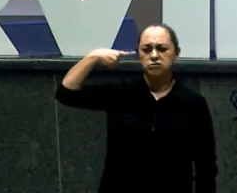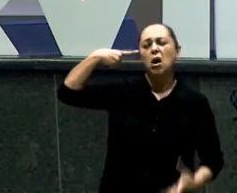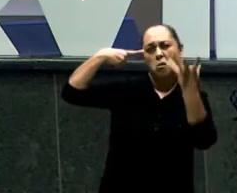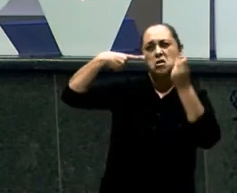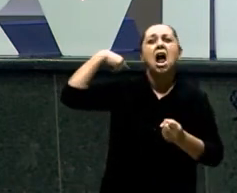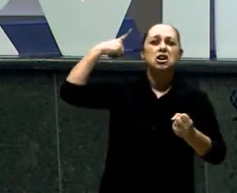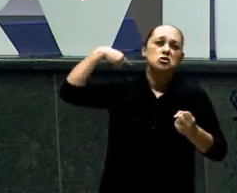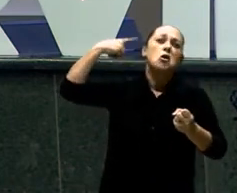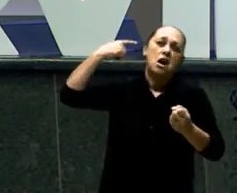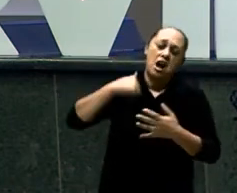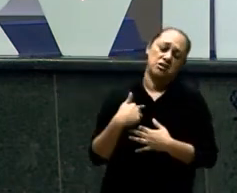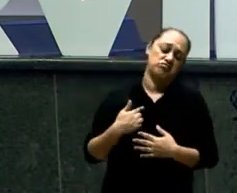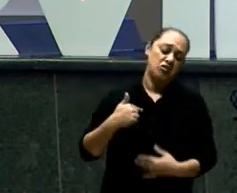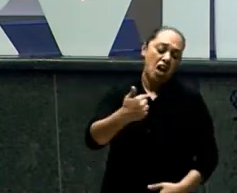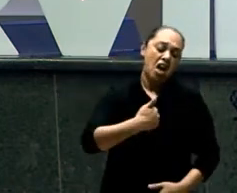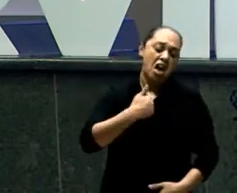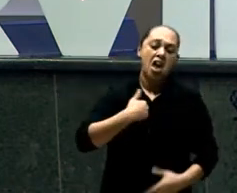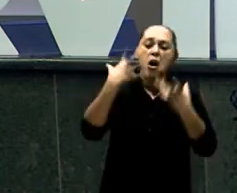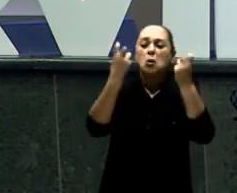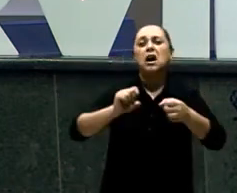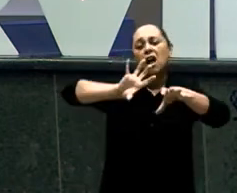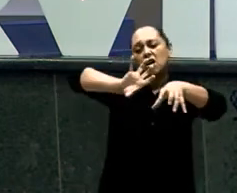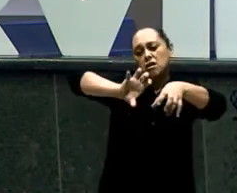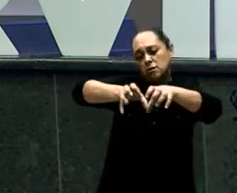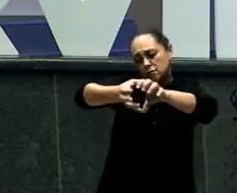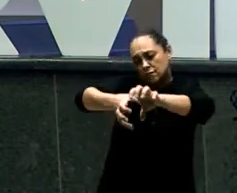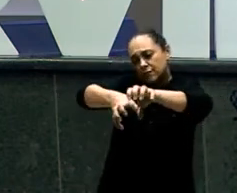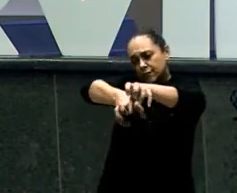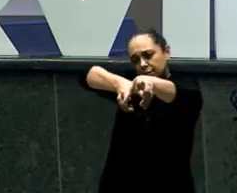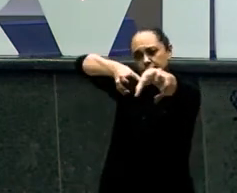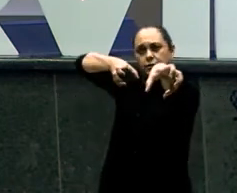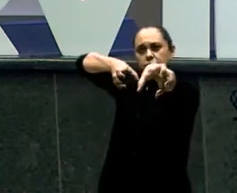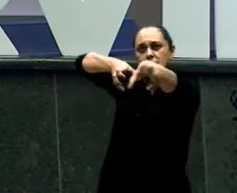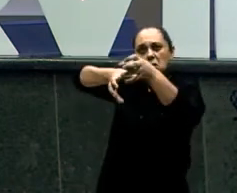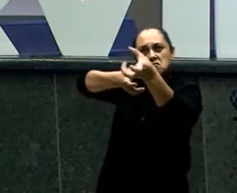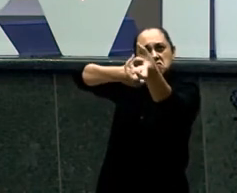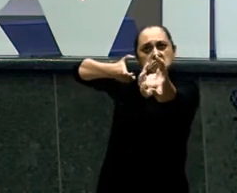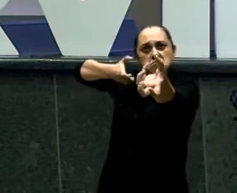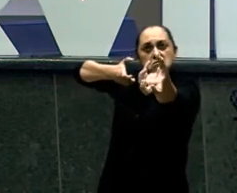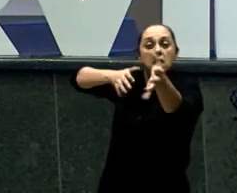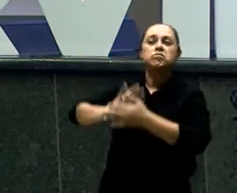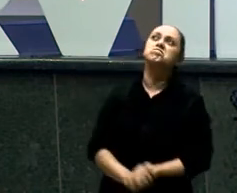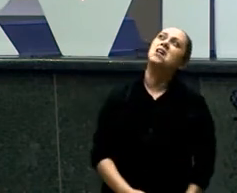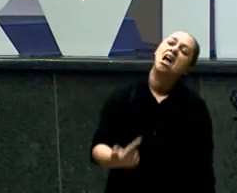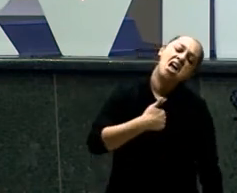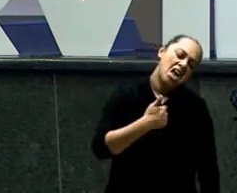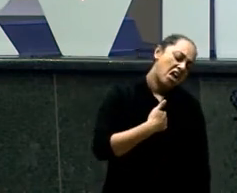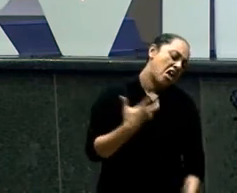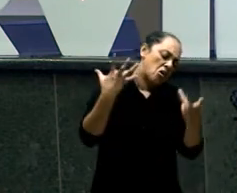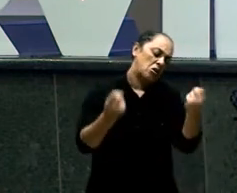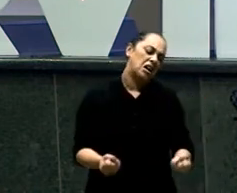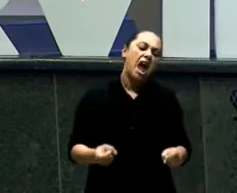Se você É um pintor É um pedreiro Um marcineiro Se você é um gari